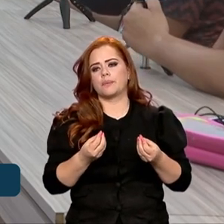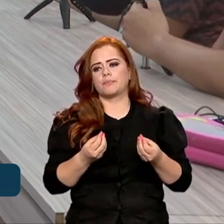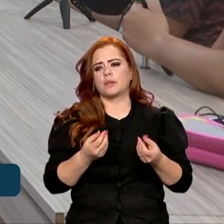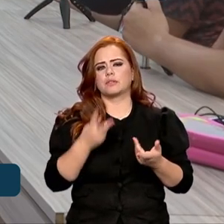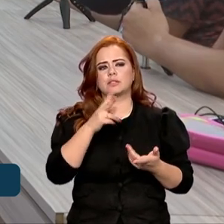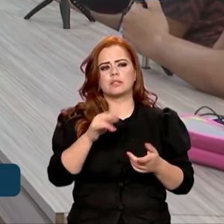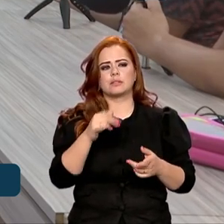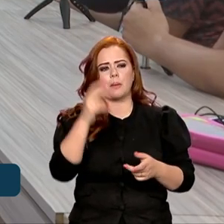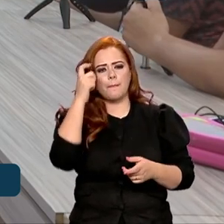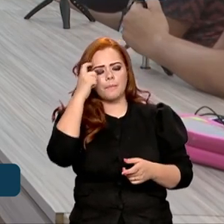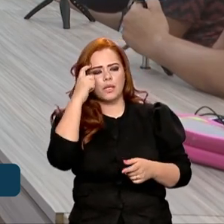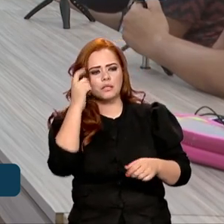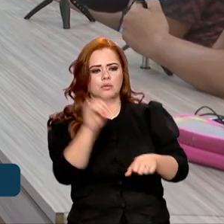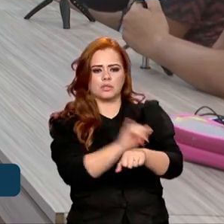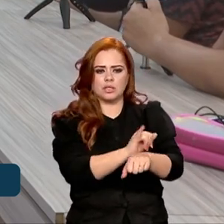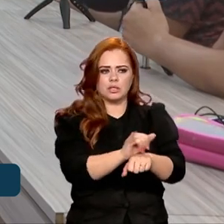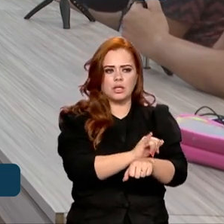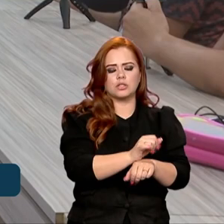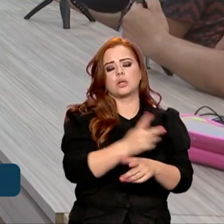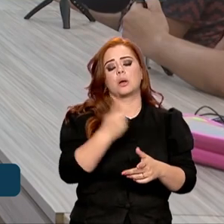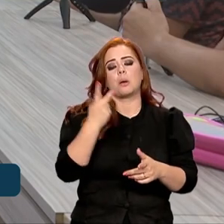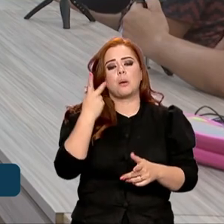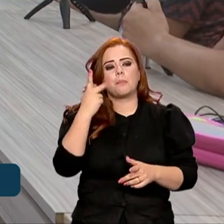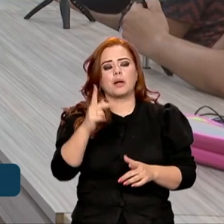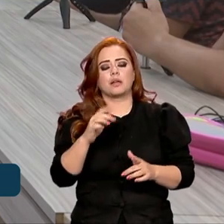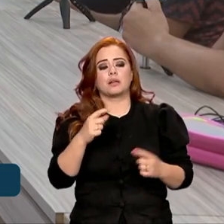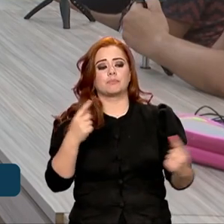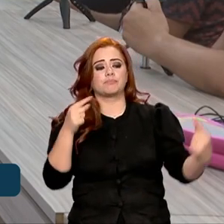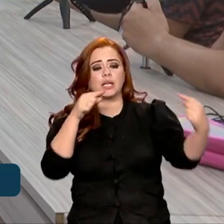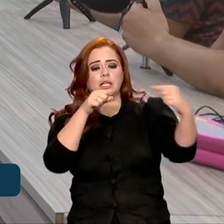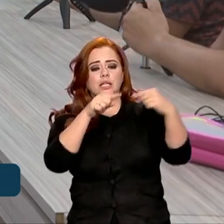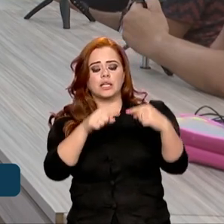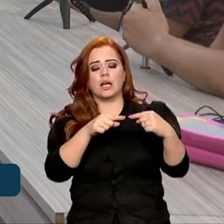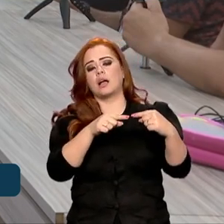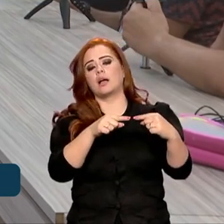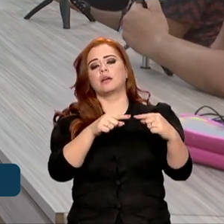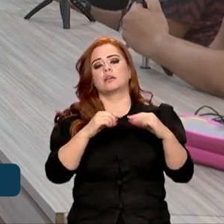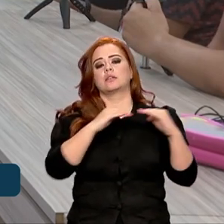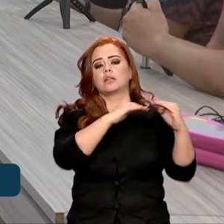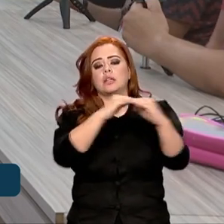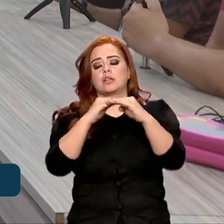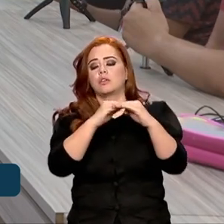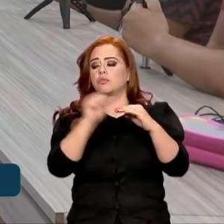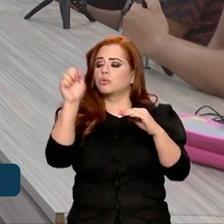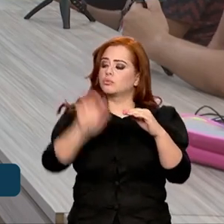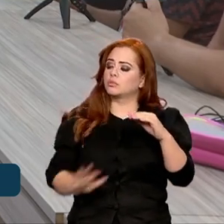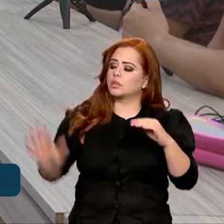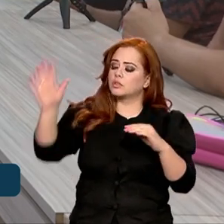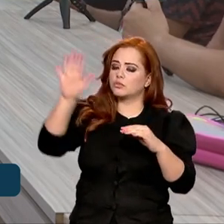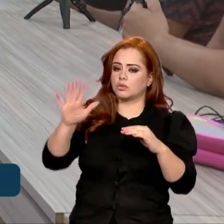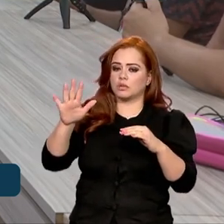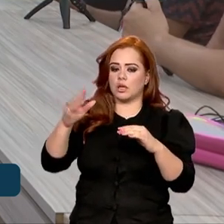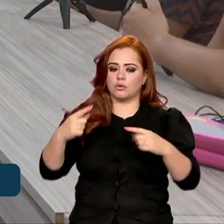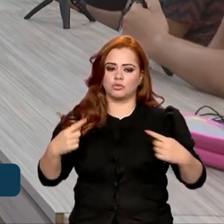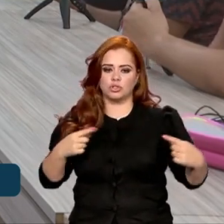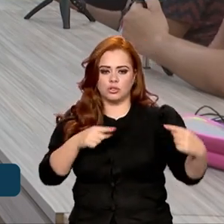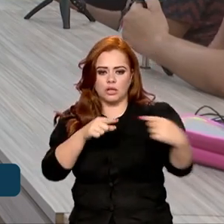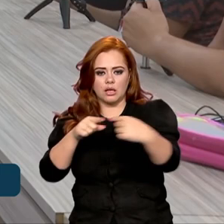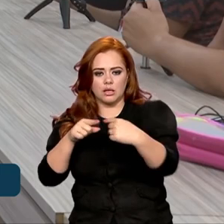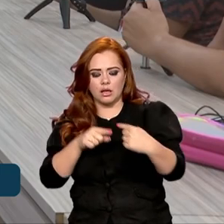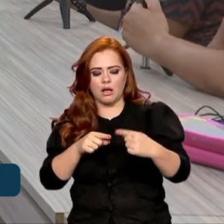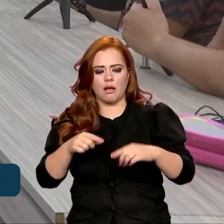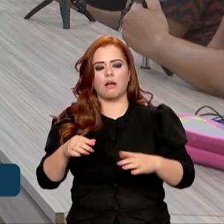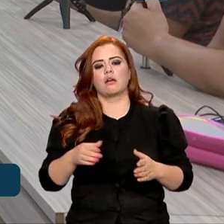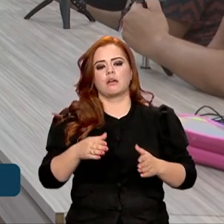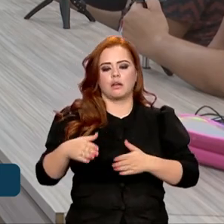como Parintins, fazer também essa interligação a nível nacional, justamente por esses fatores que vocês acabaram de